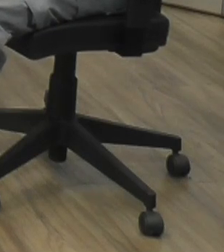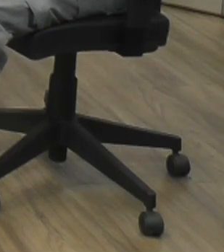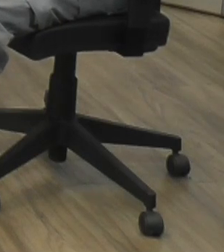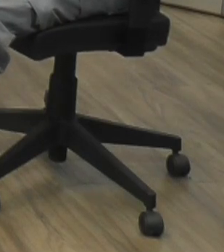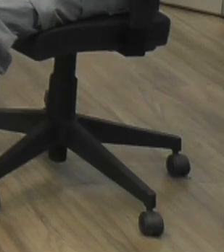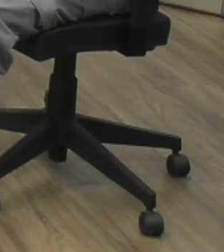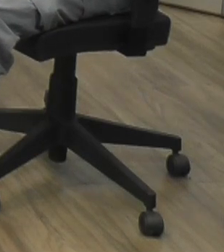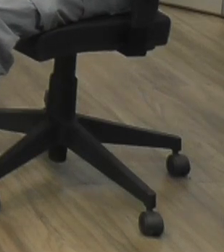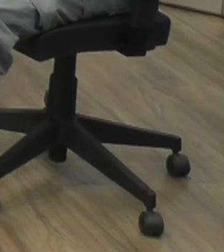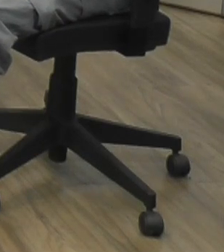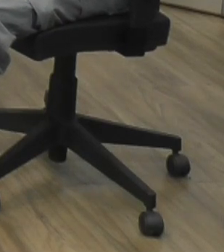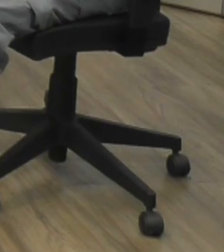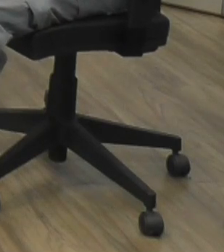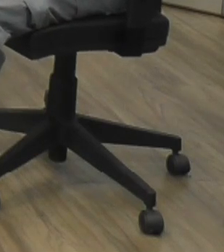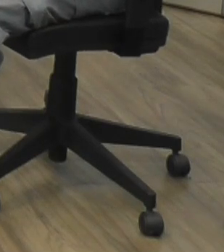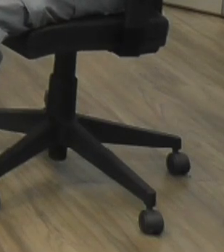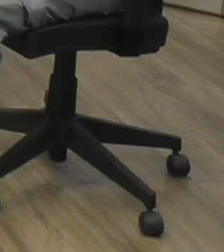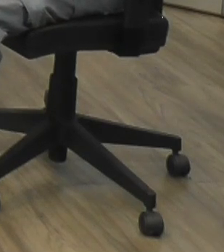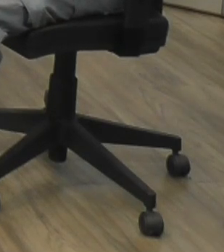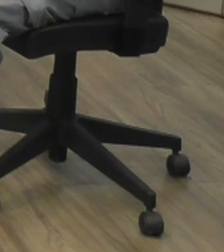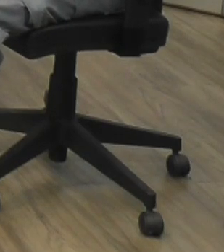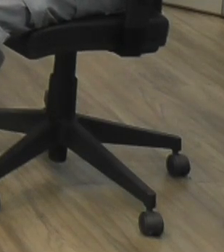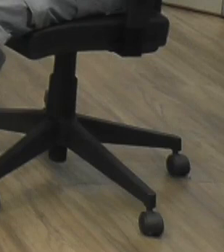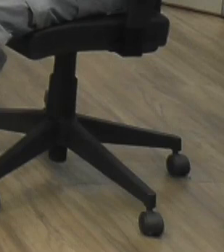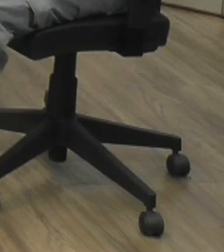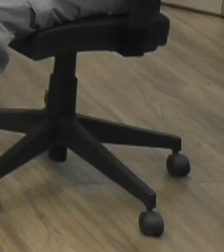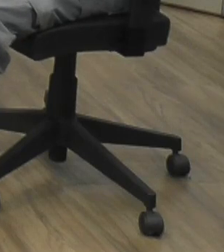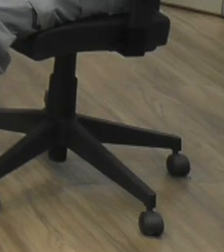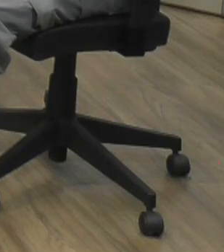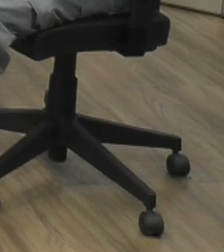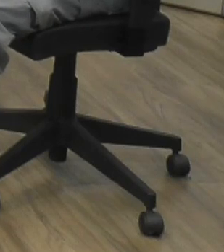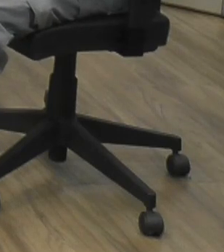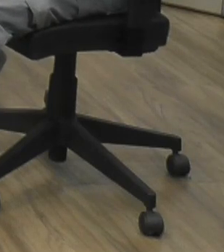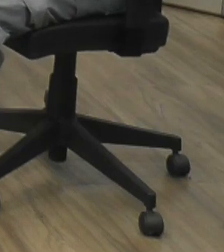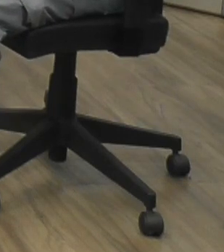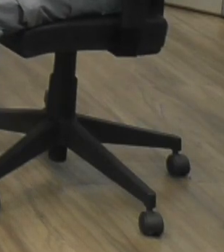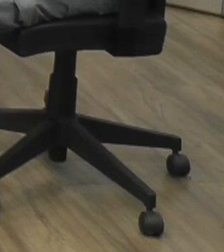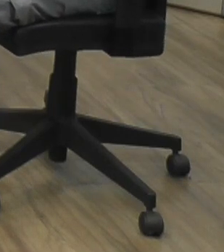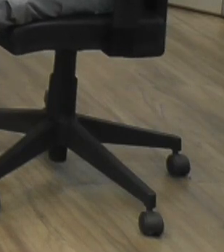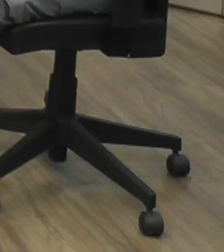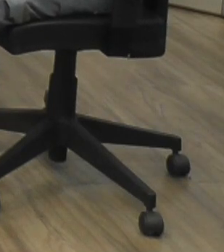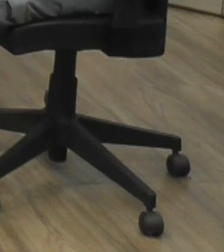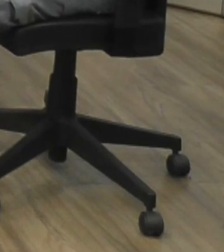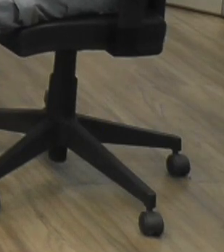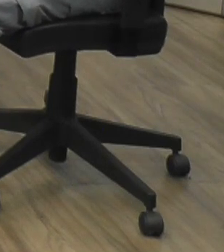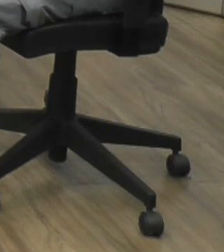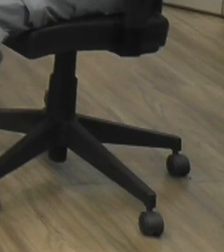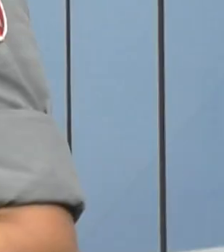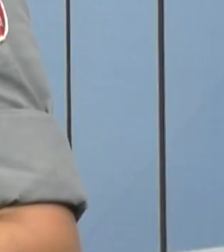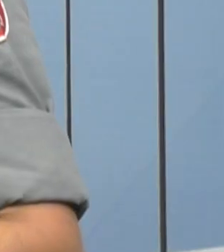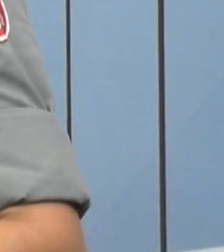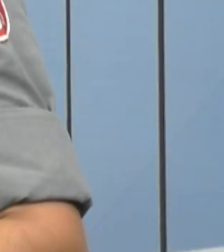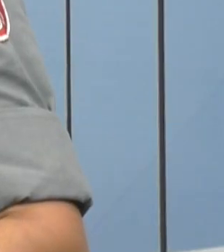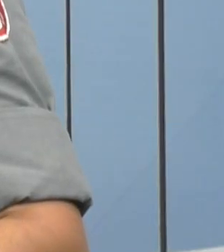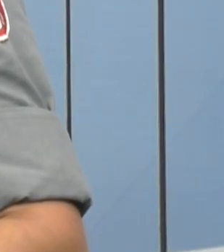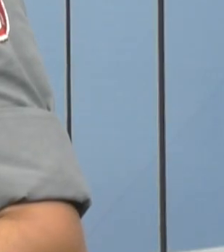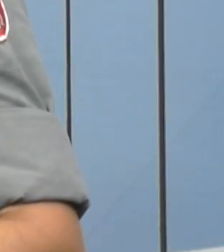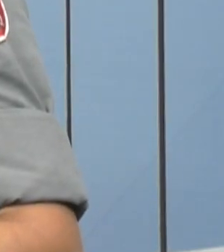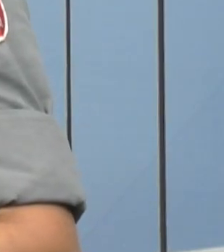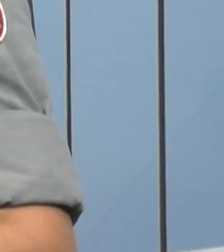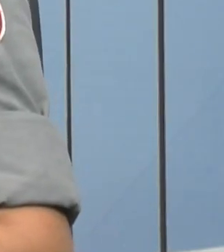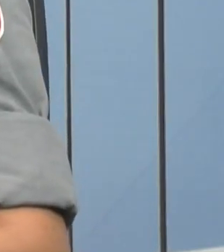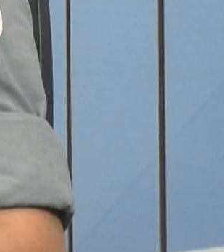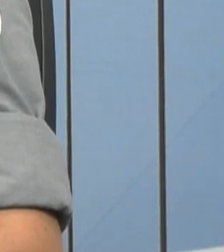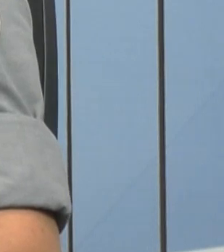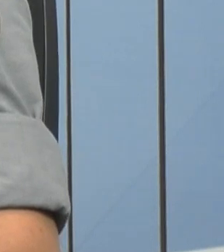muitas tragédias como essa como que é essa questão da educação sim acho que antes de fazer